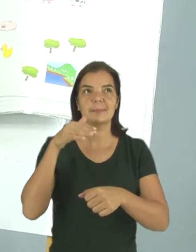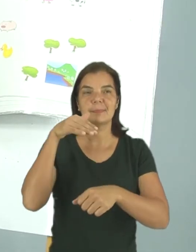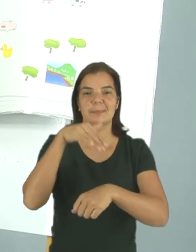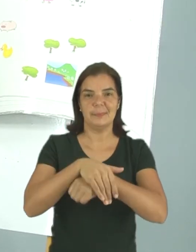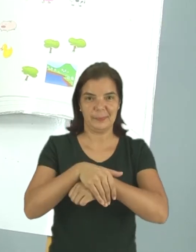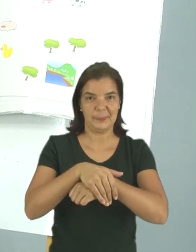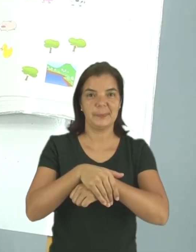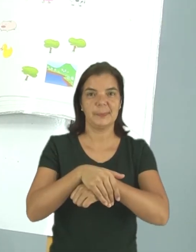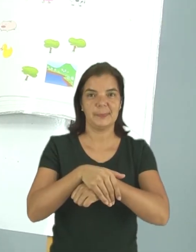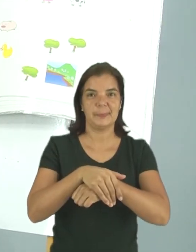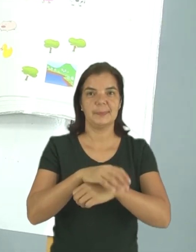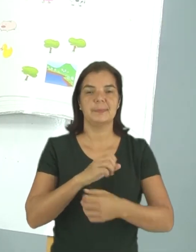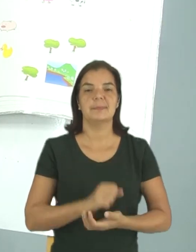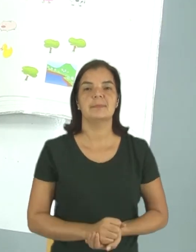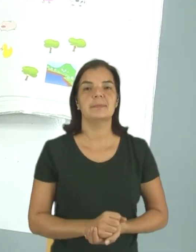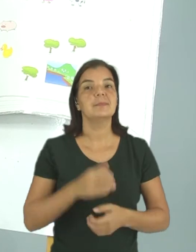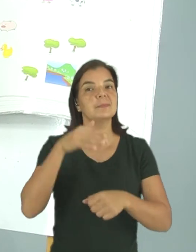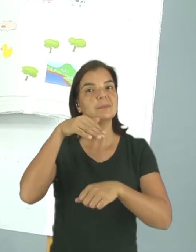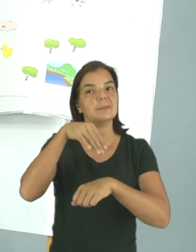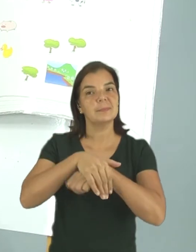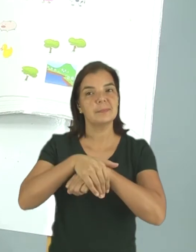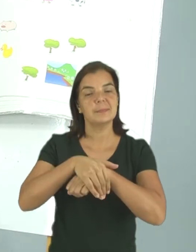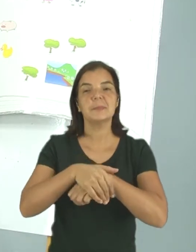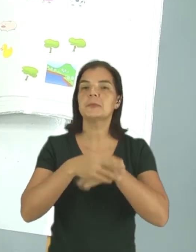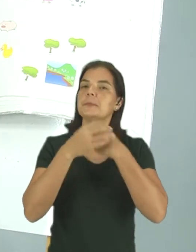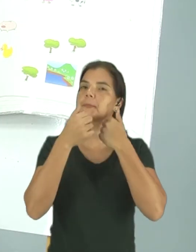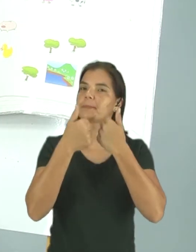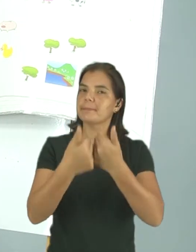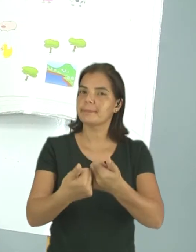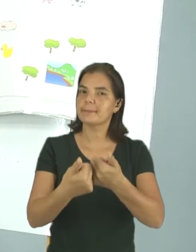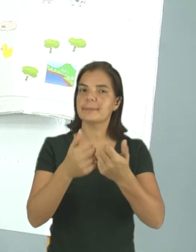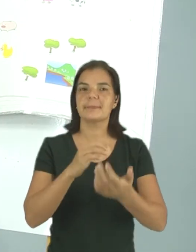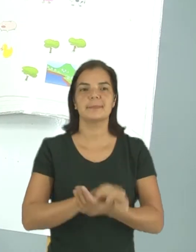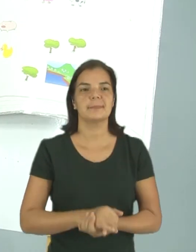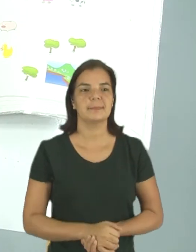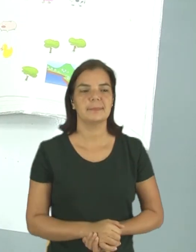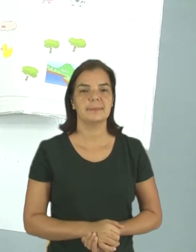Noite. Noite. Muito bem!